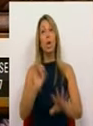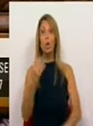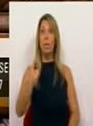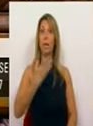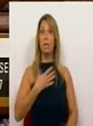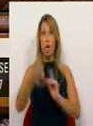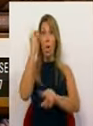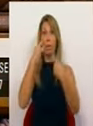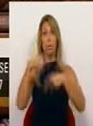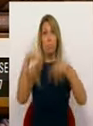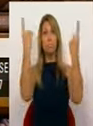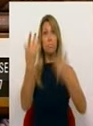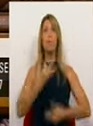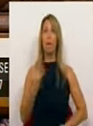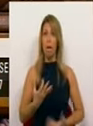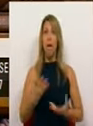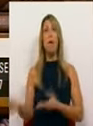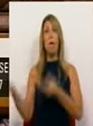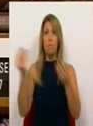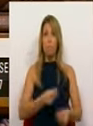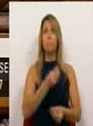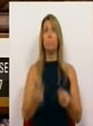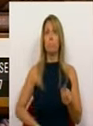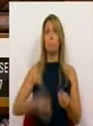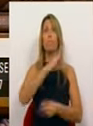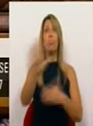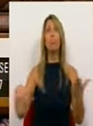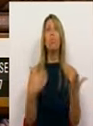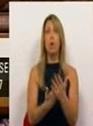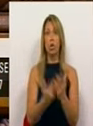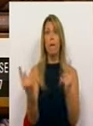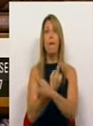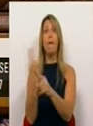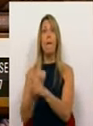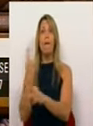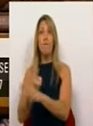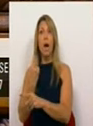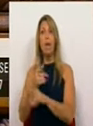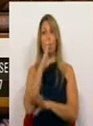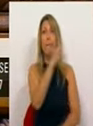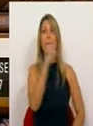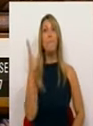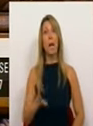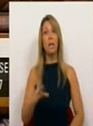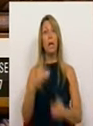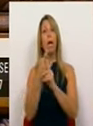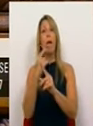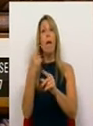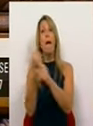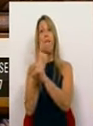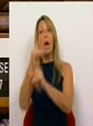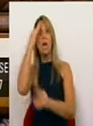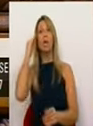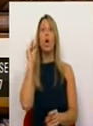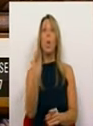apresentará diversas propostas destinadas à execução de várias das recomendações propostas pela Comissão, indo,